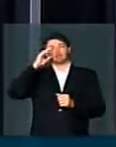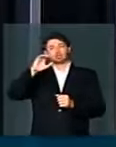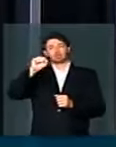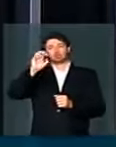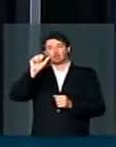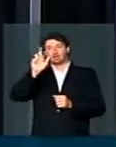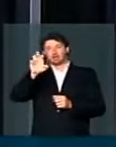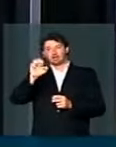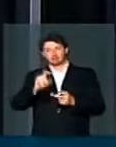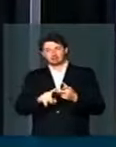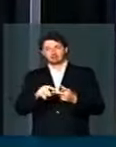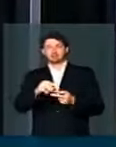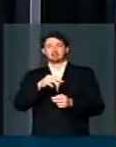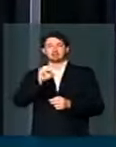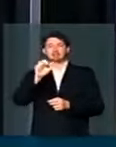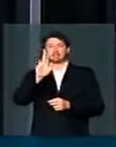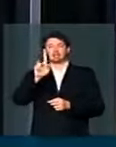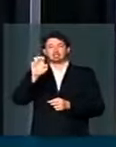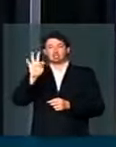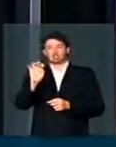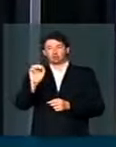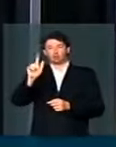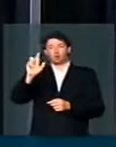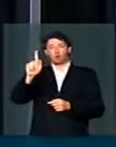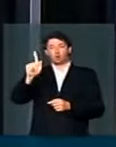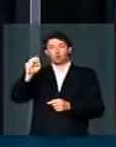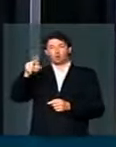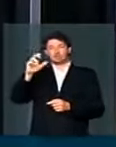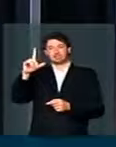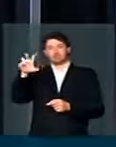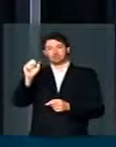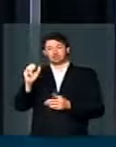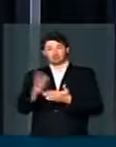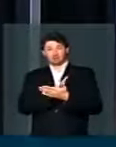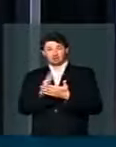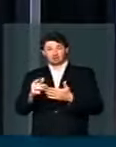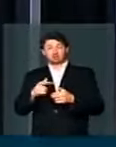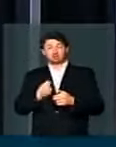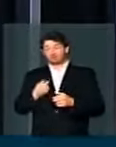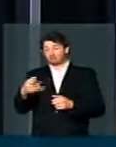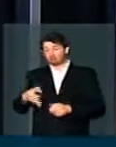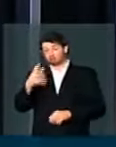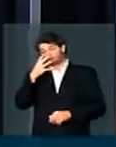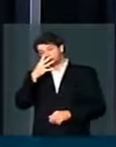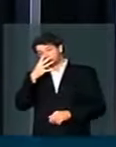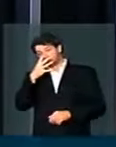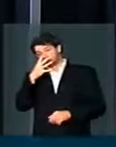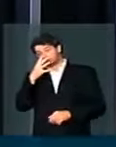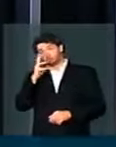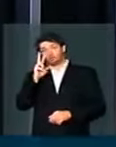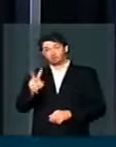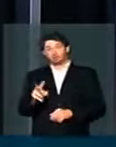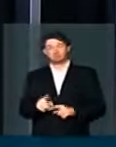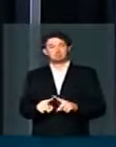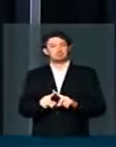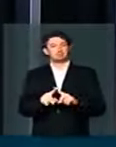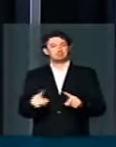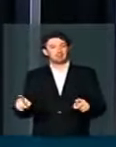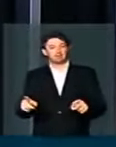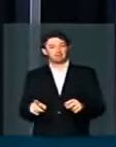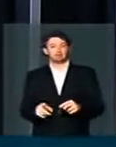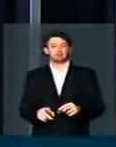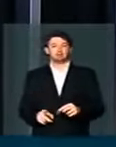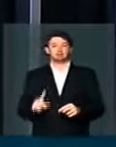Sargento R. Gonçalves e alguns outros, estavam presentes nesse momento da tortura. No entanto,